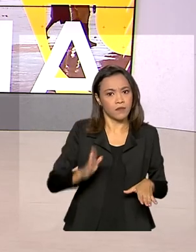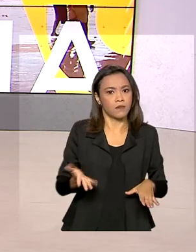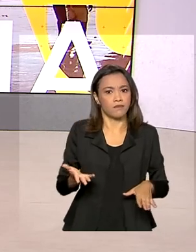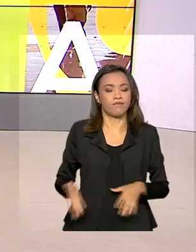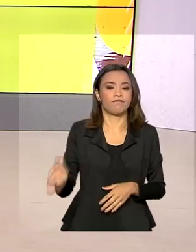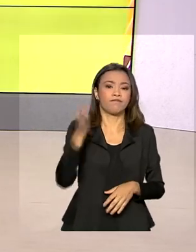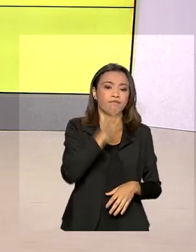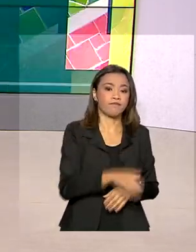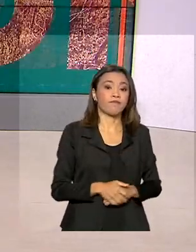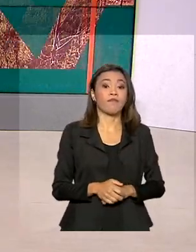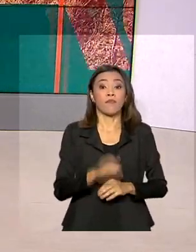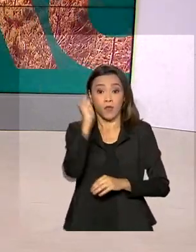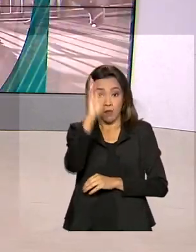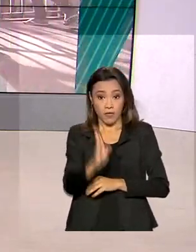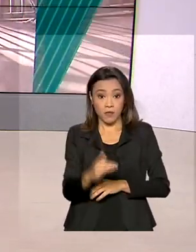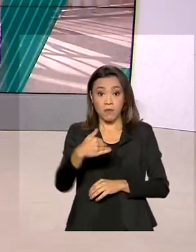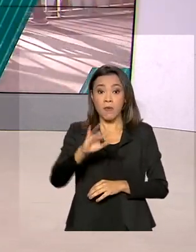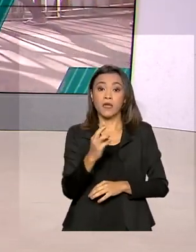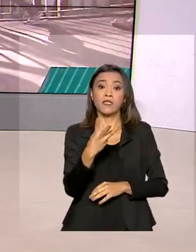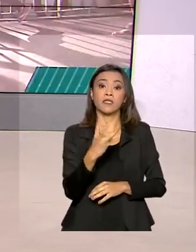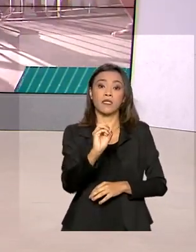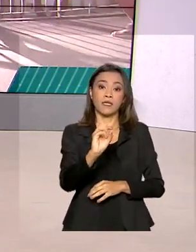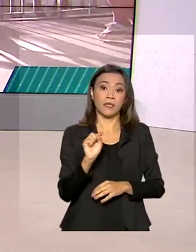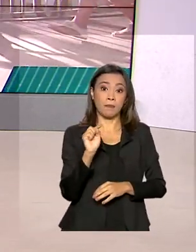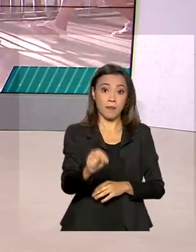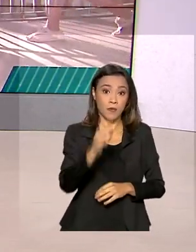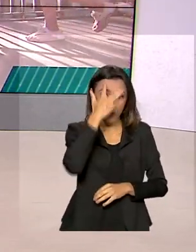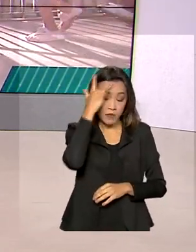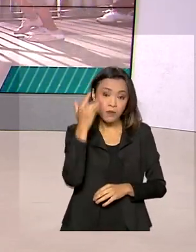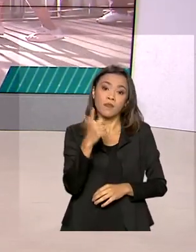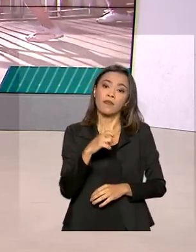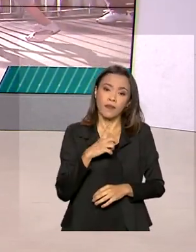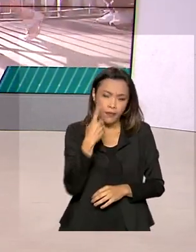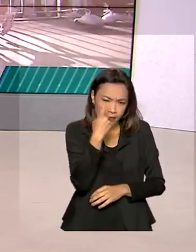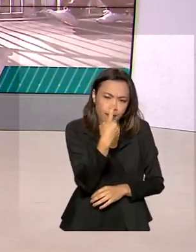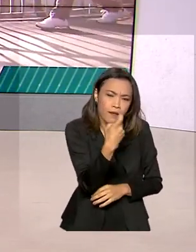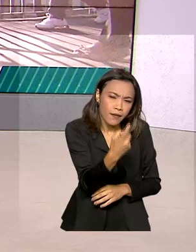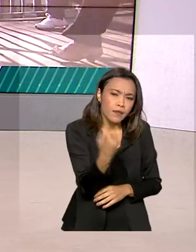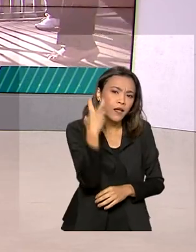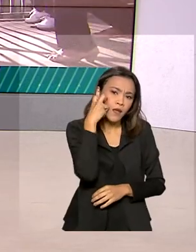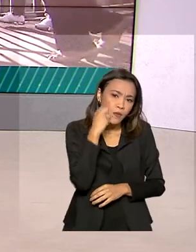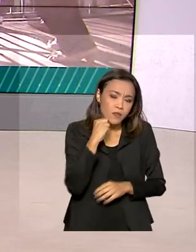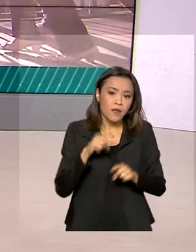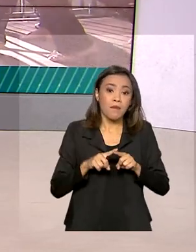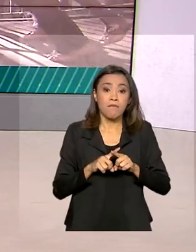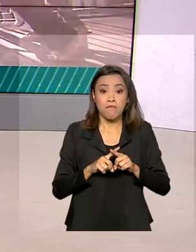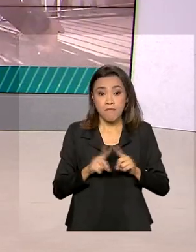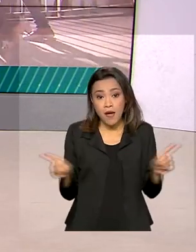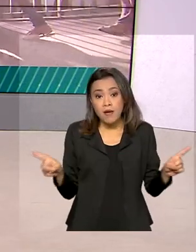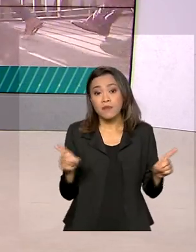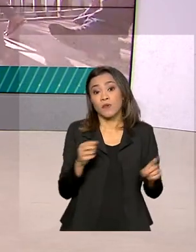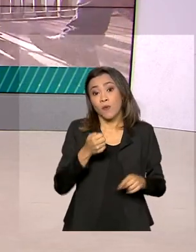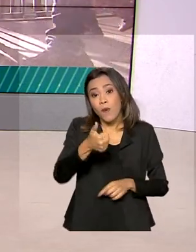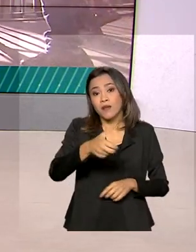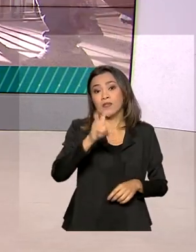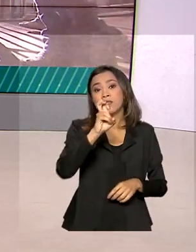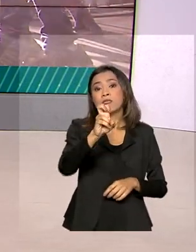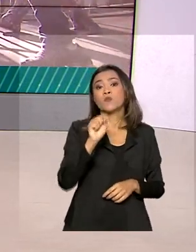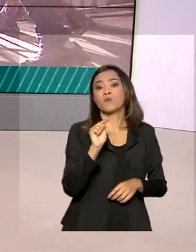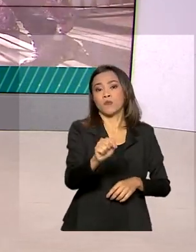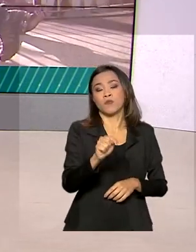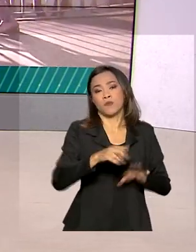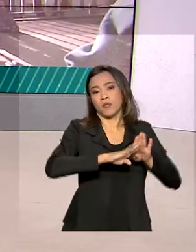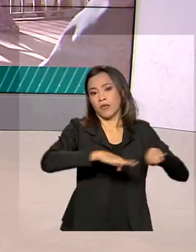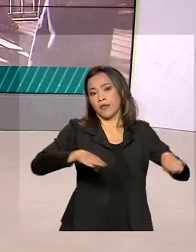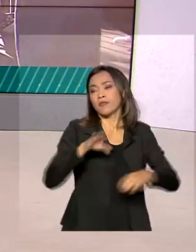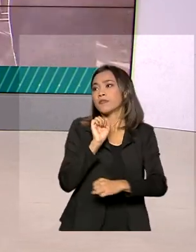No Brasil, mais de 30 mil pessoas têm interesse na adoção, mas mesmo assim, quase 5 mil crianças esperam para